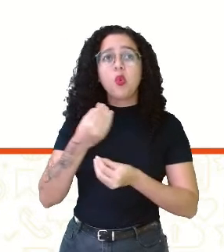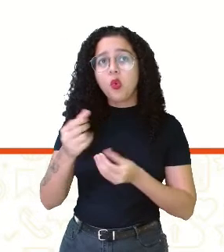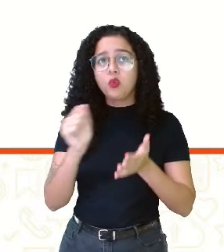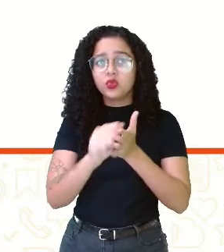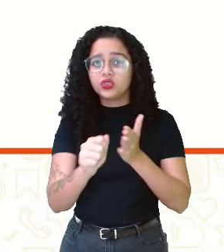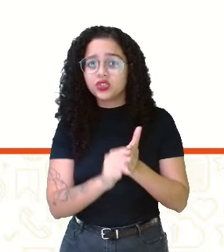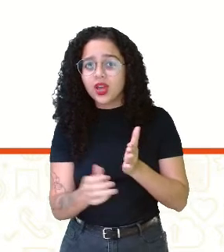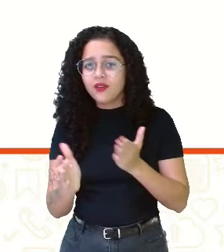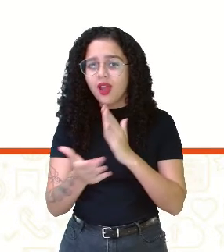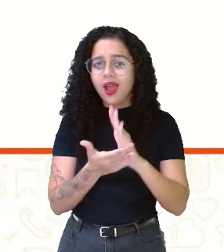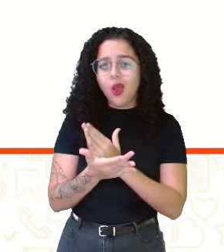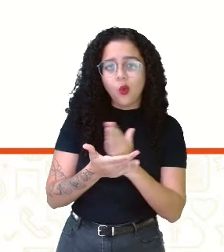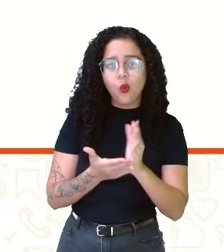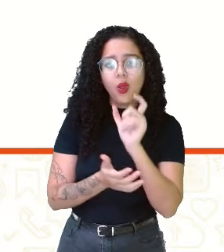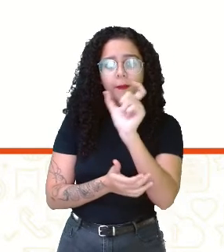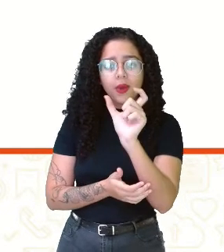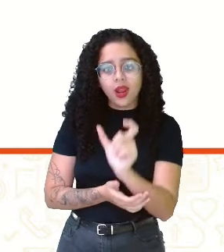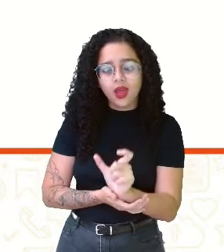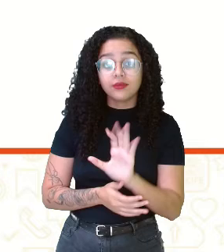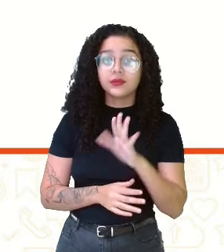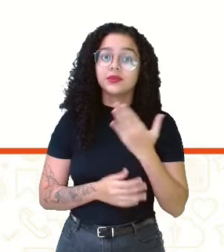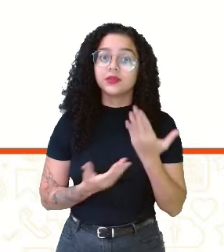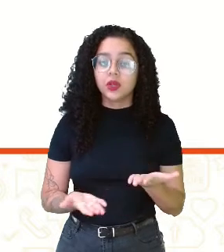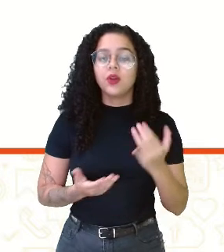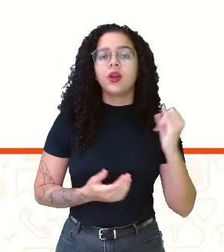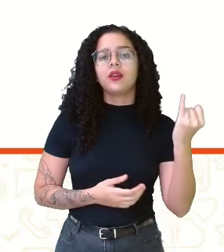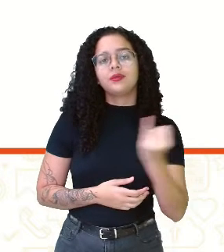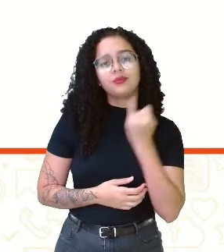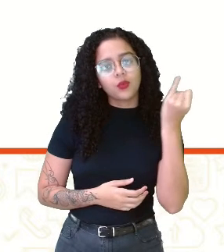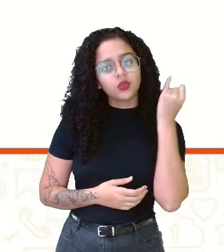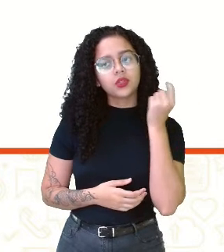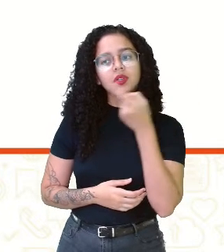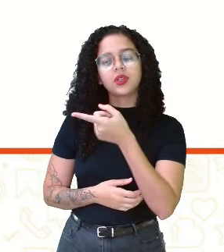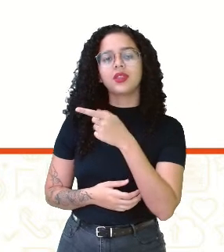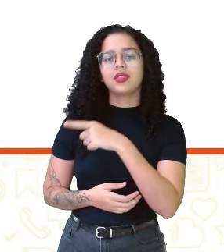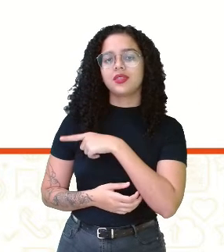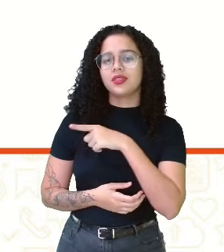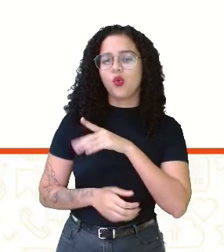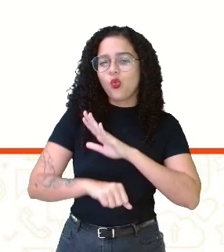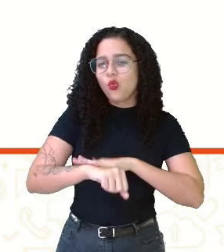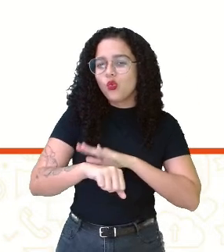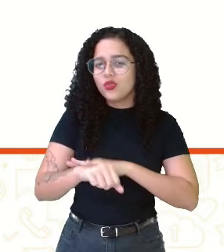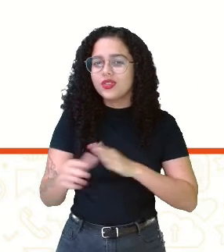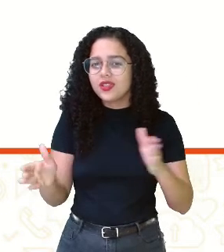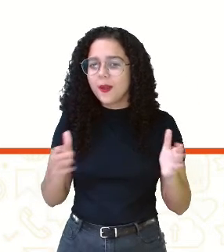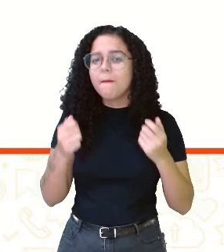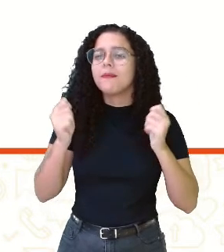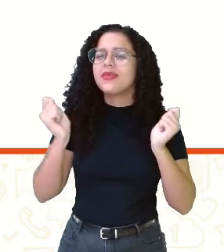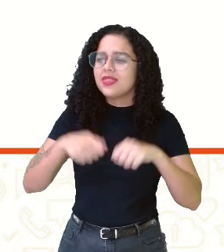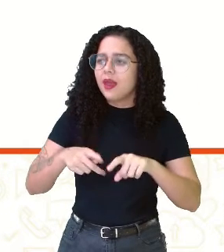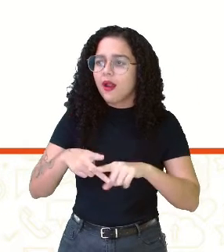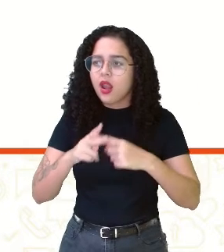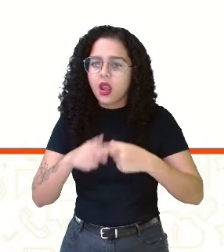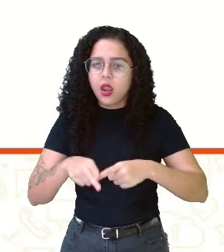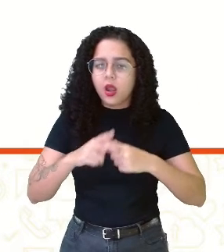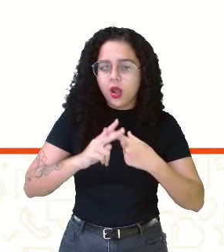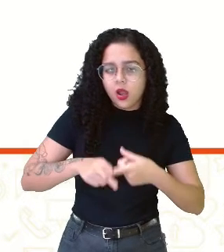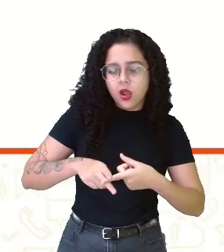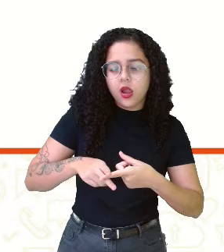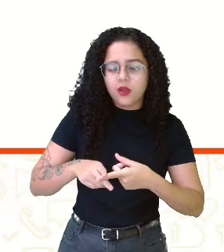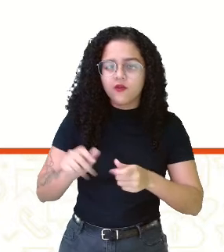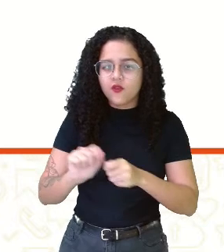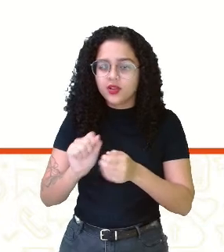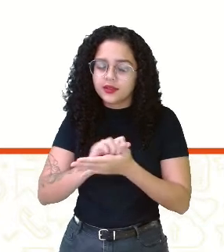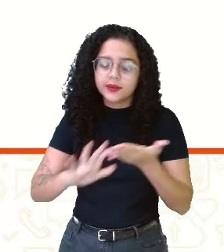determinadas palavras. Então, é importante que ele tenha um tempo, seja ajustado um tempo na realização